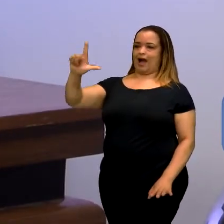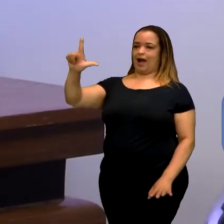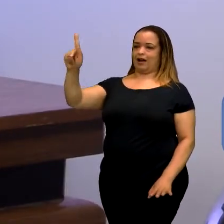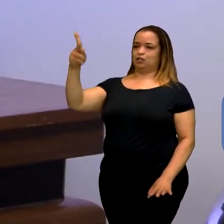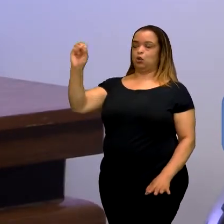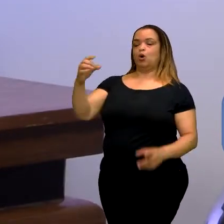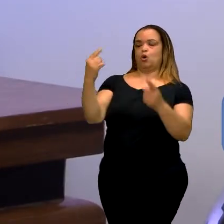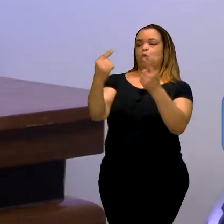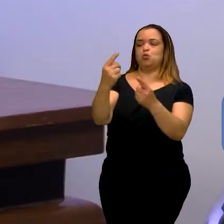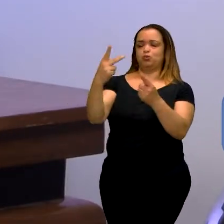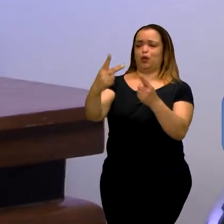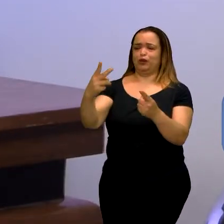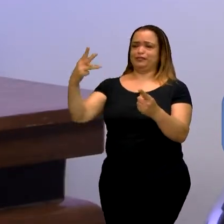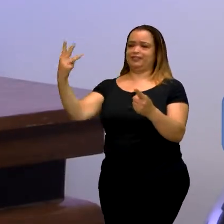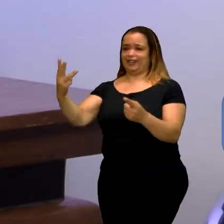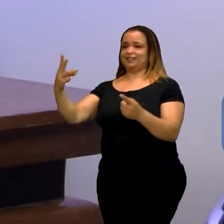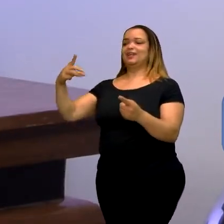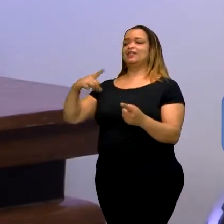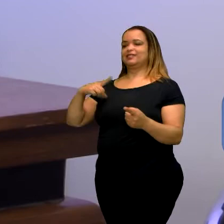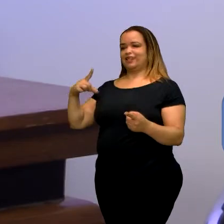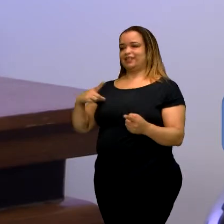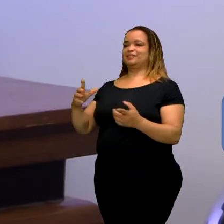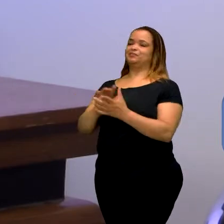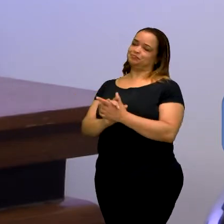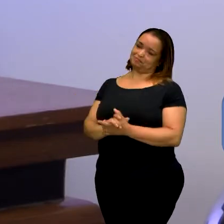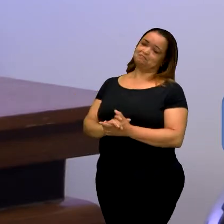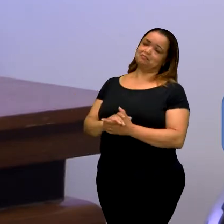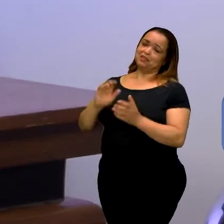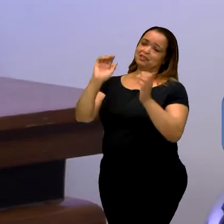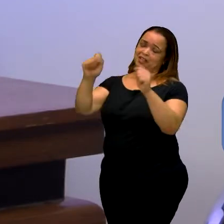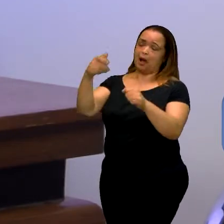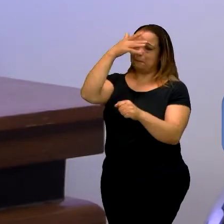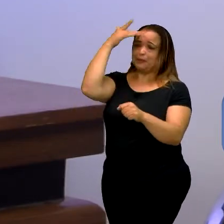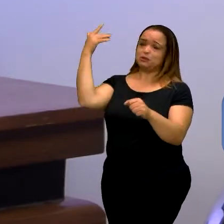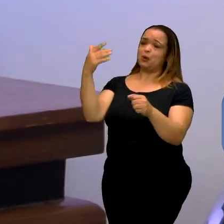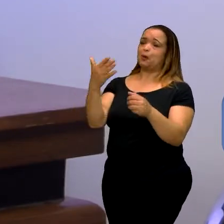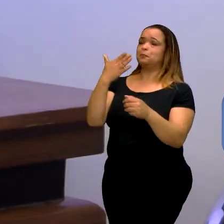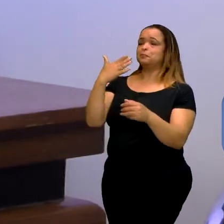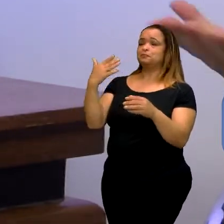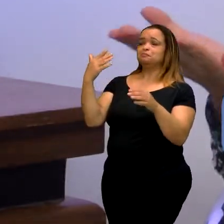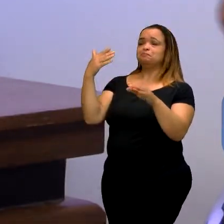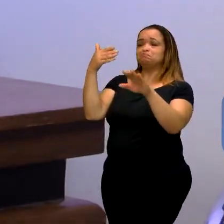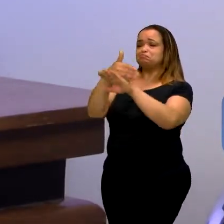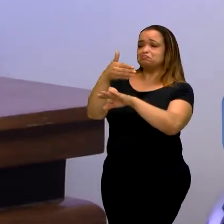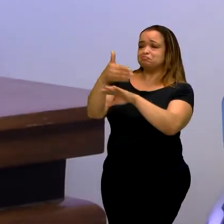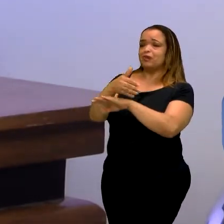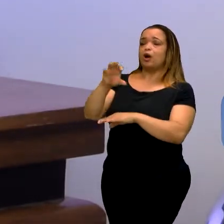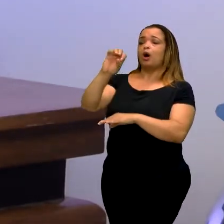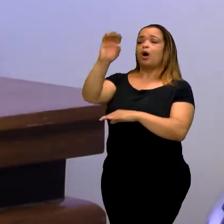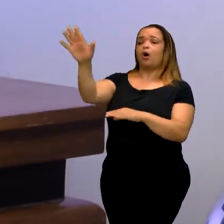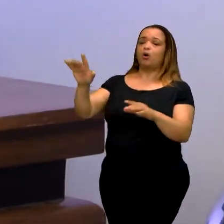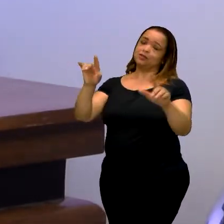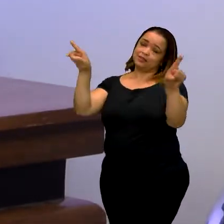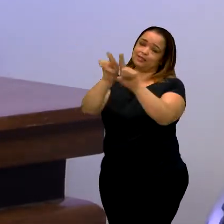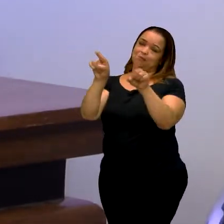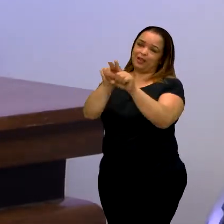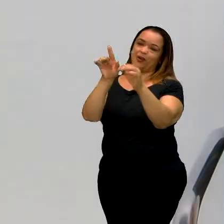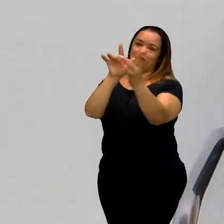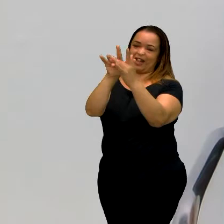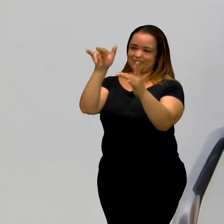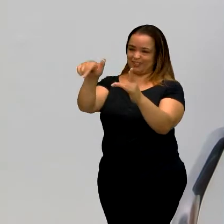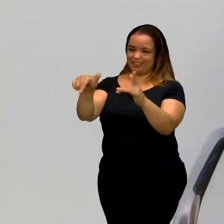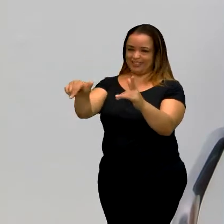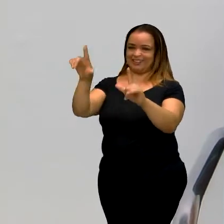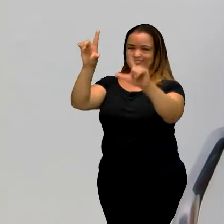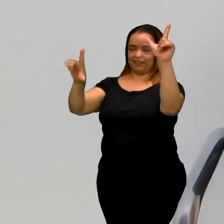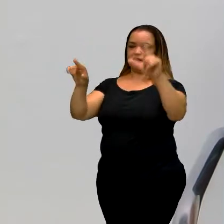Ramalho já está lotado. Eu tenho Sueli Ramalho dois ou três, aí dá para poder entrar em contato, ou através do programa também. Você